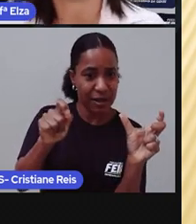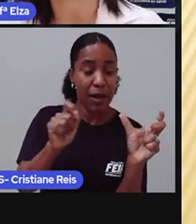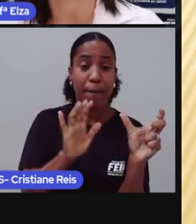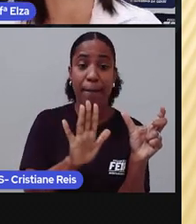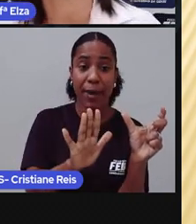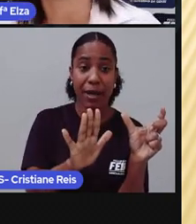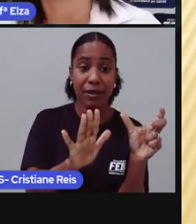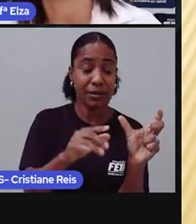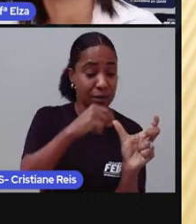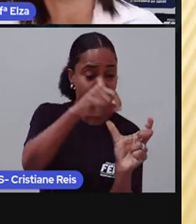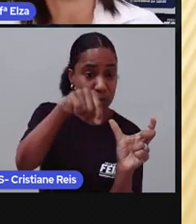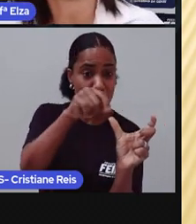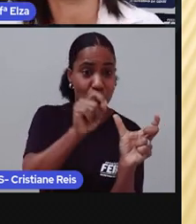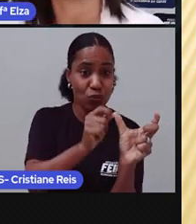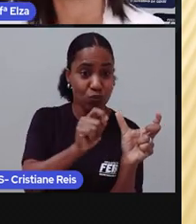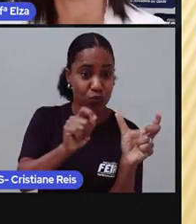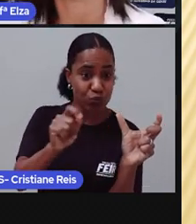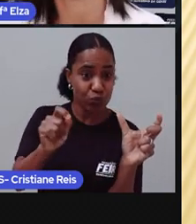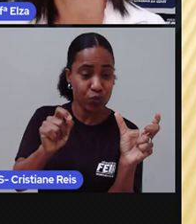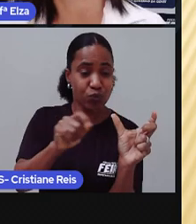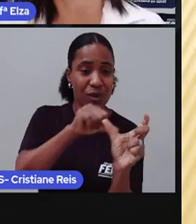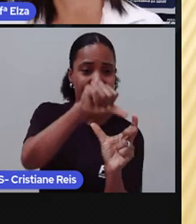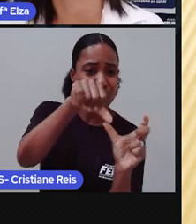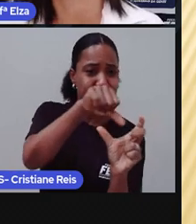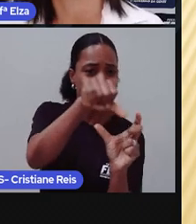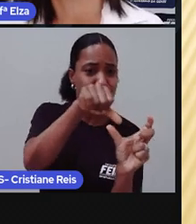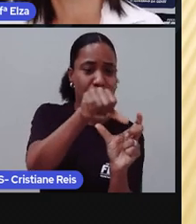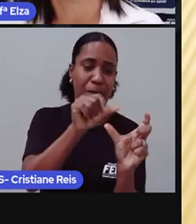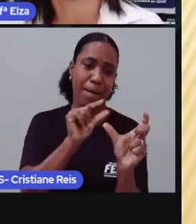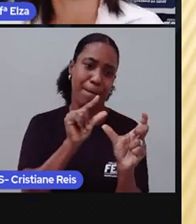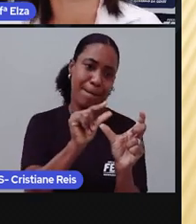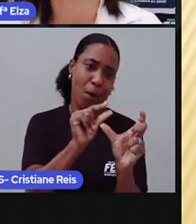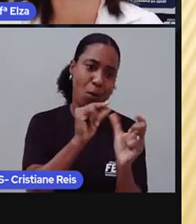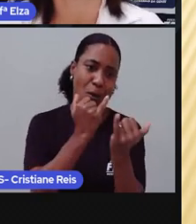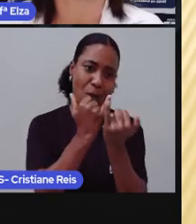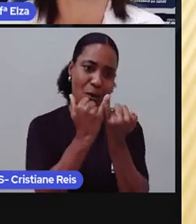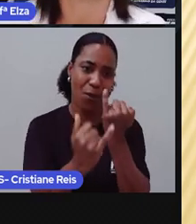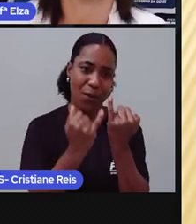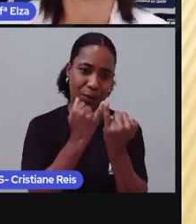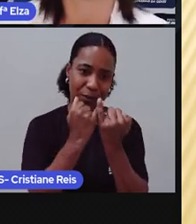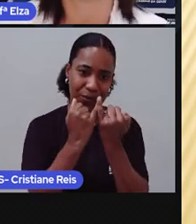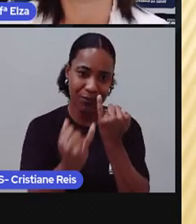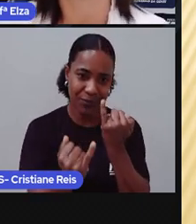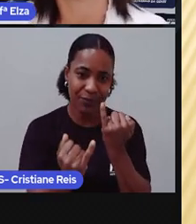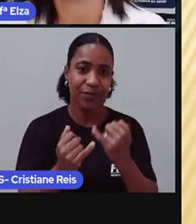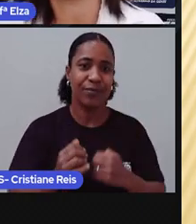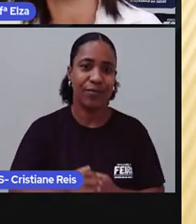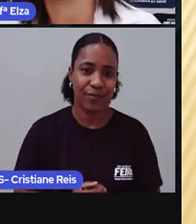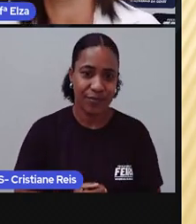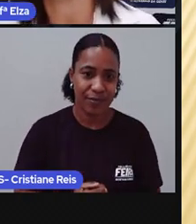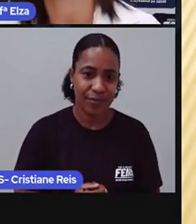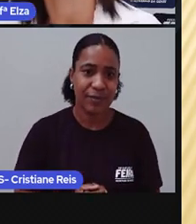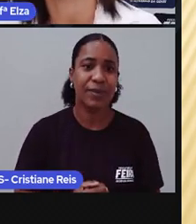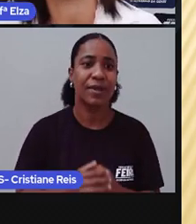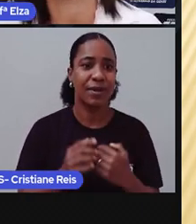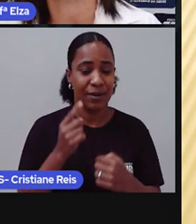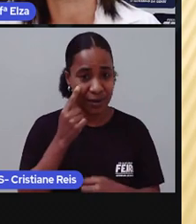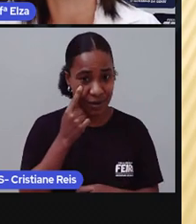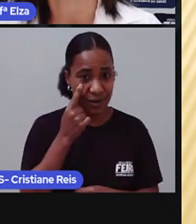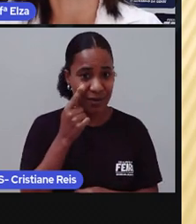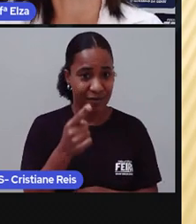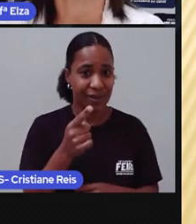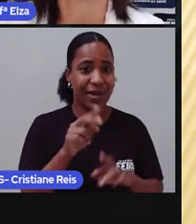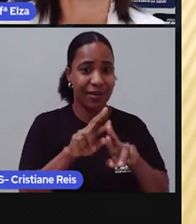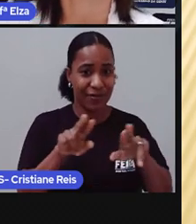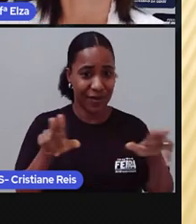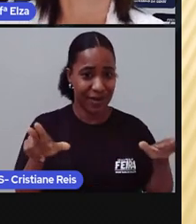vezes, na escrita, ela quase não sofre alteração. Como é, por exemplo, o caso da palavra área, área,